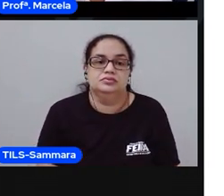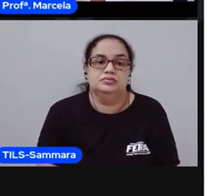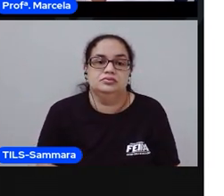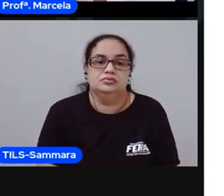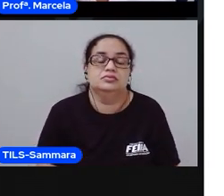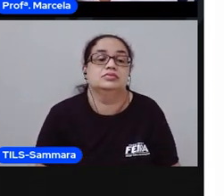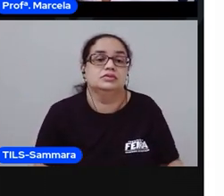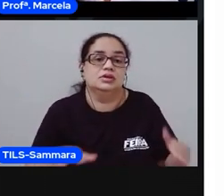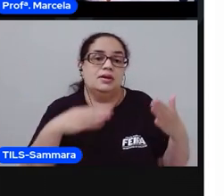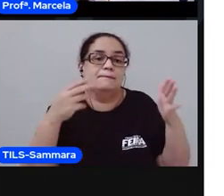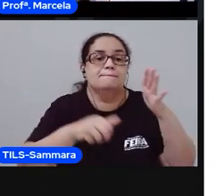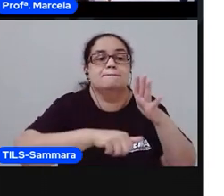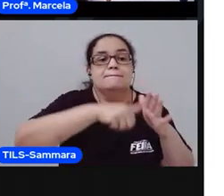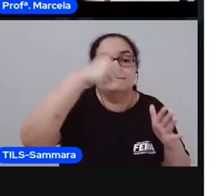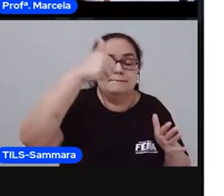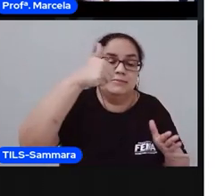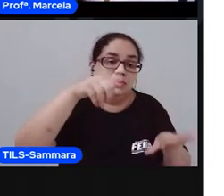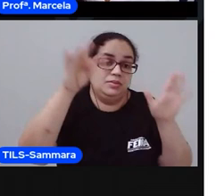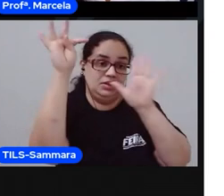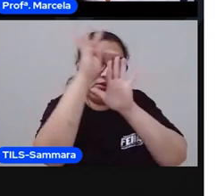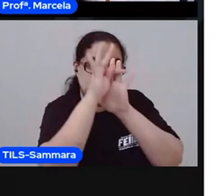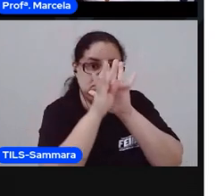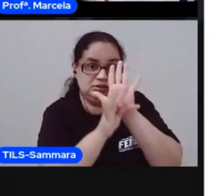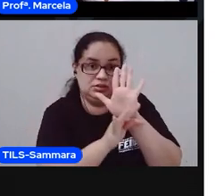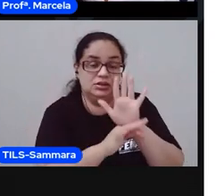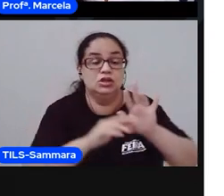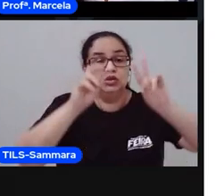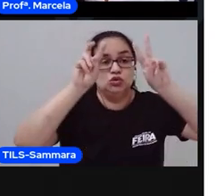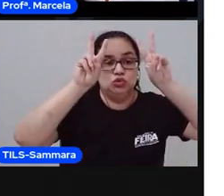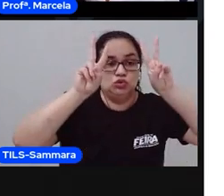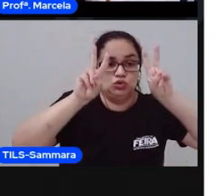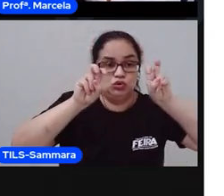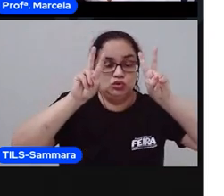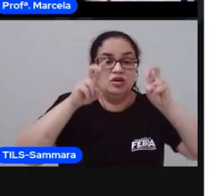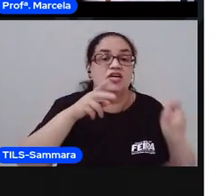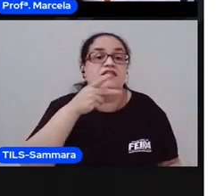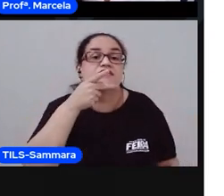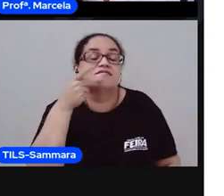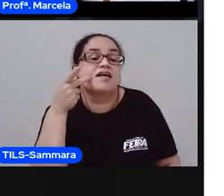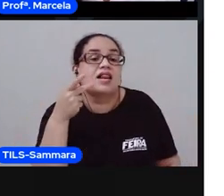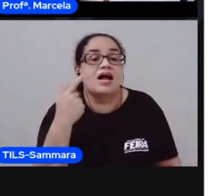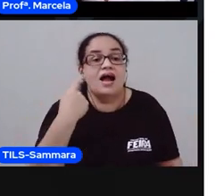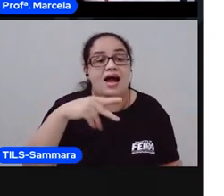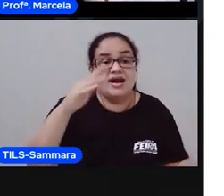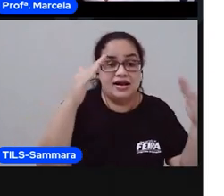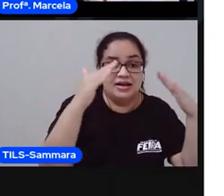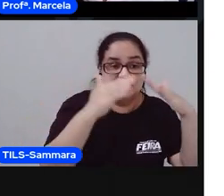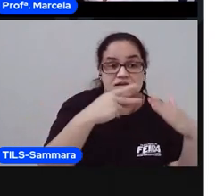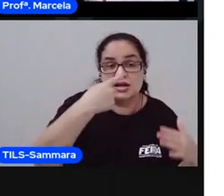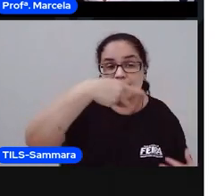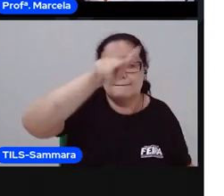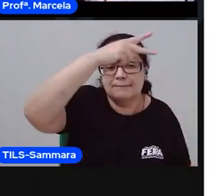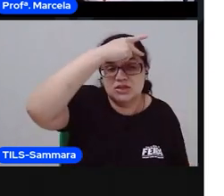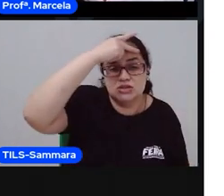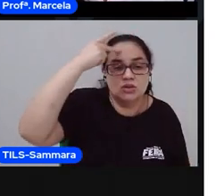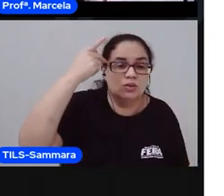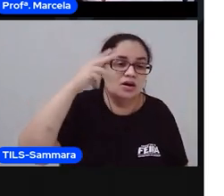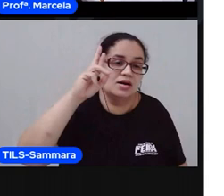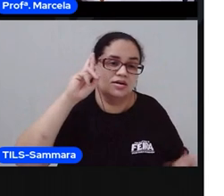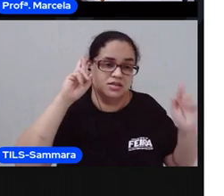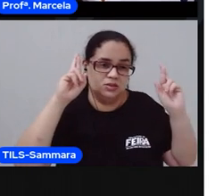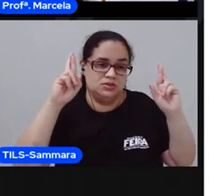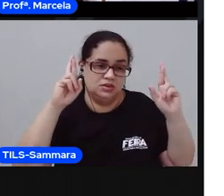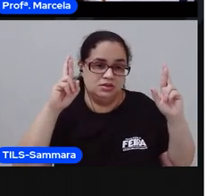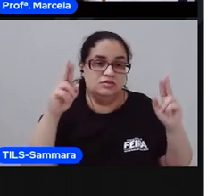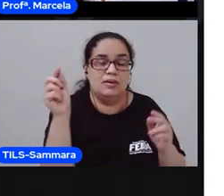Então, a primeira parte do texto é o título. Que diz assim, a casa e o seu dono. Pode